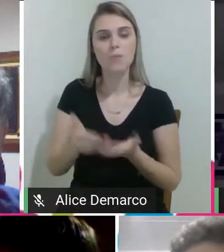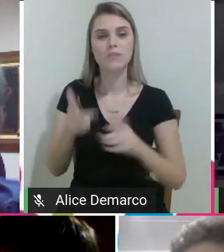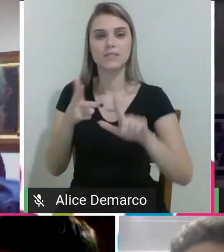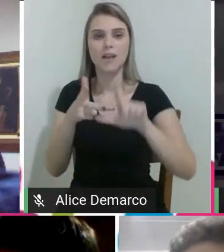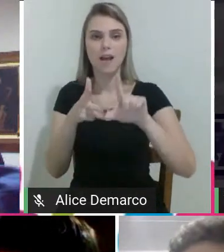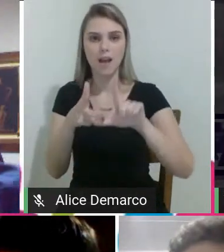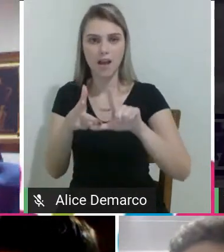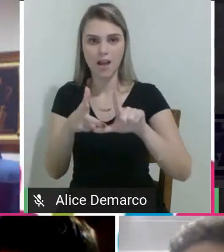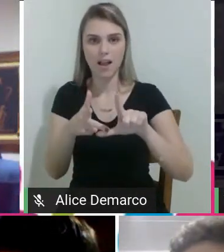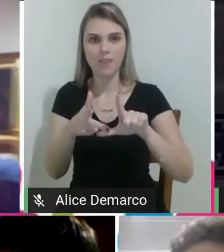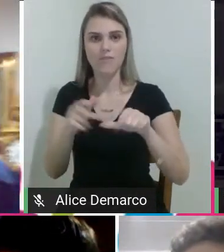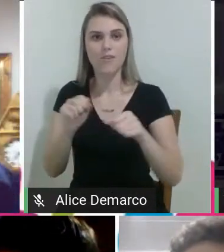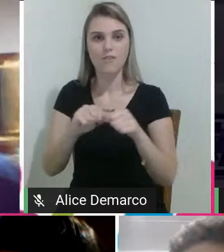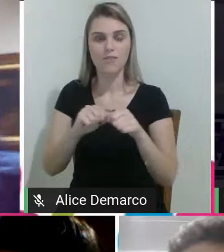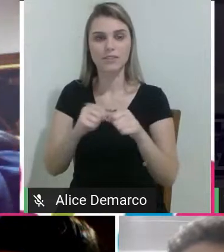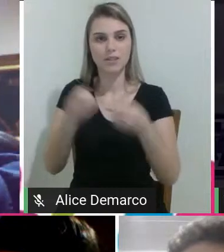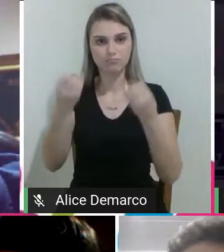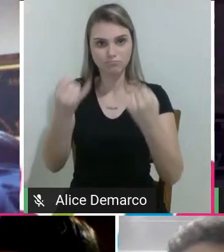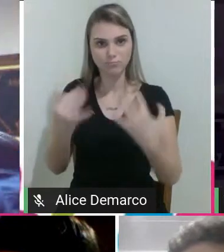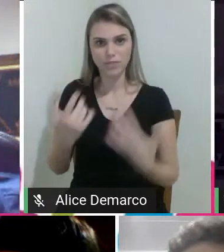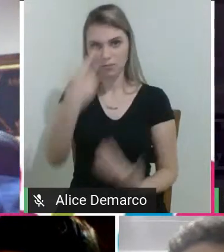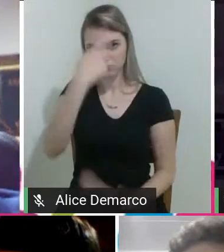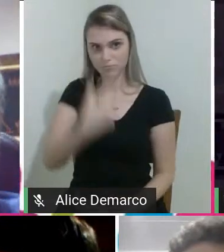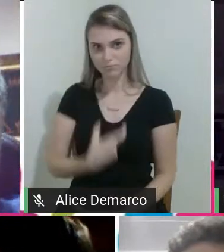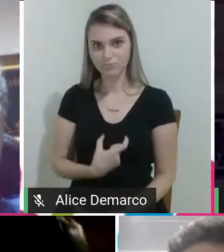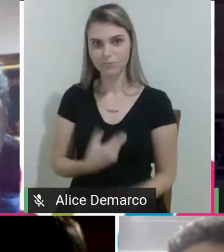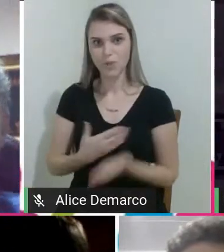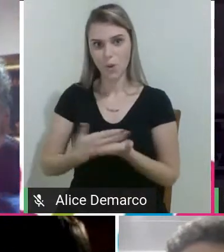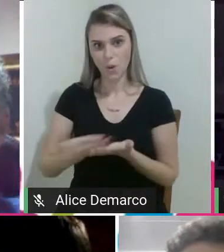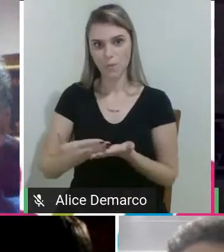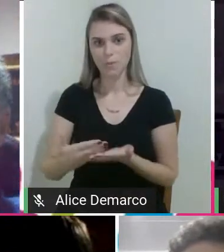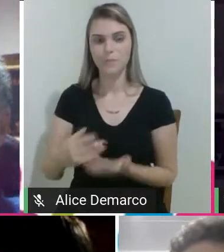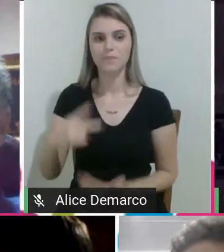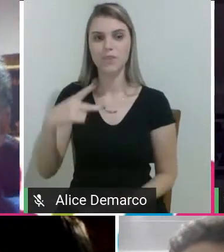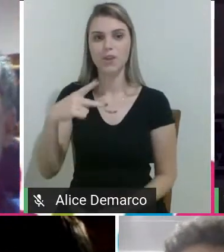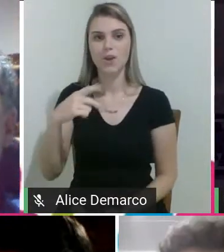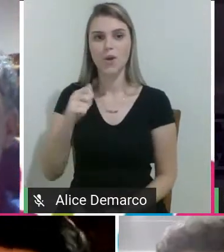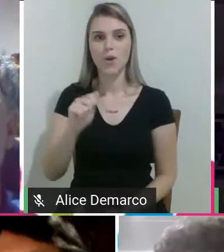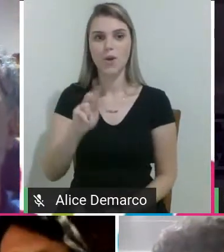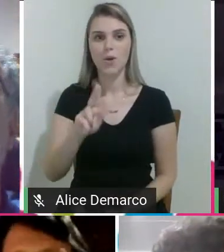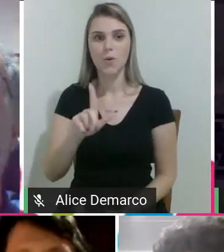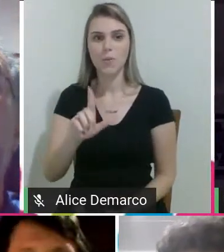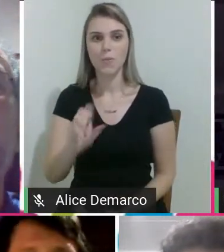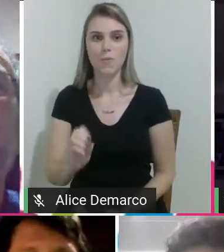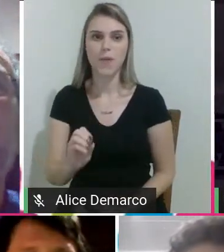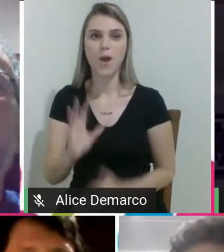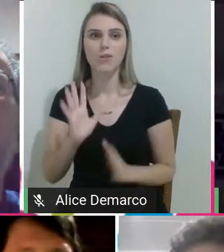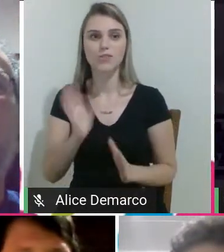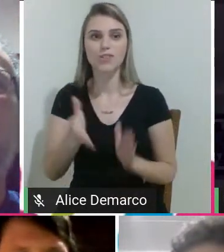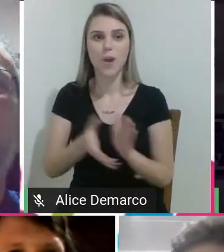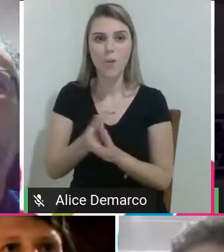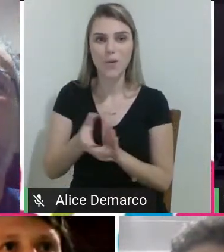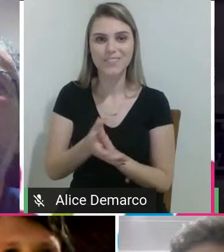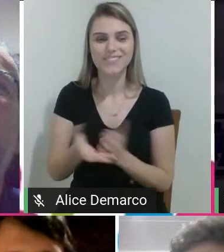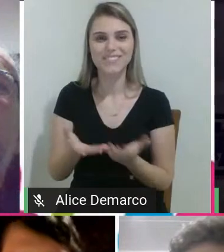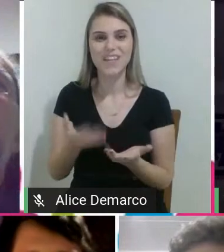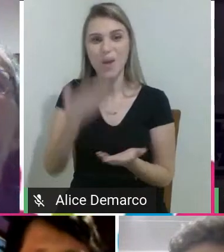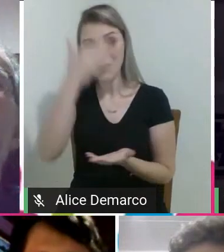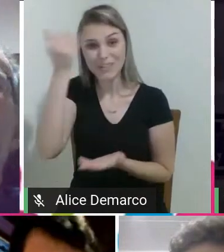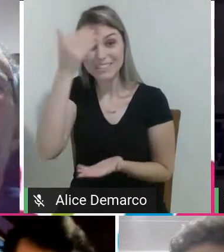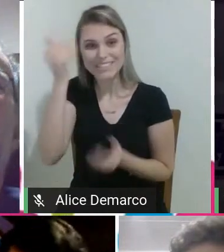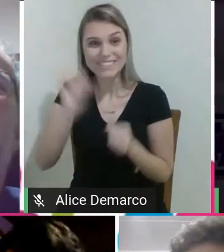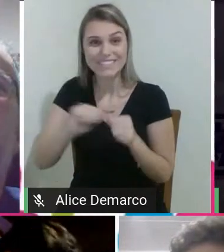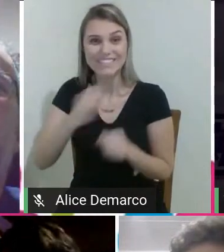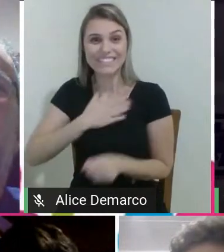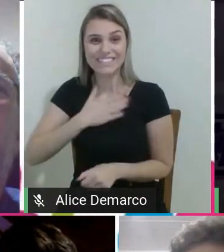descrição inicial, né, o professor Paulo já me... Eu esqueci de fazer a minha, eu falei, eu esqueci de fazer